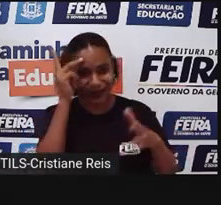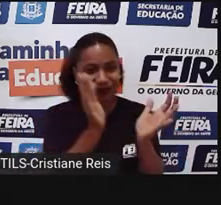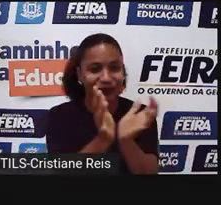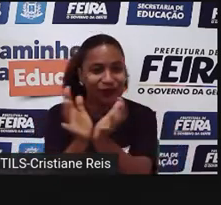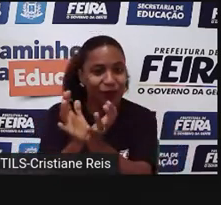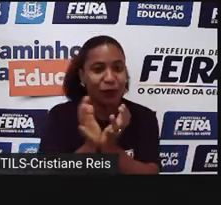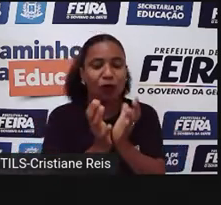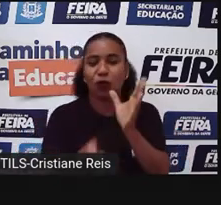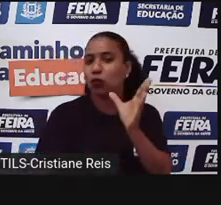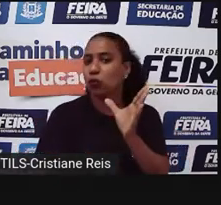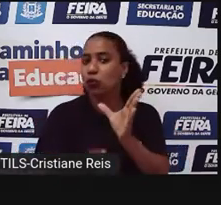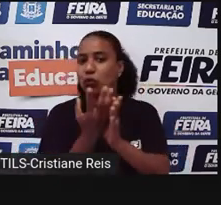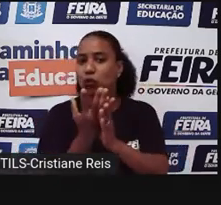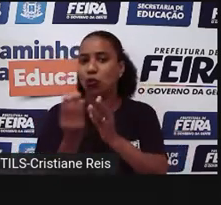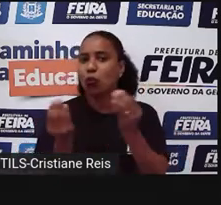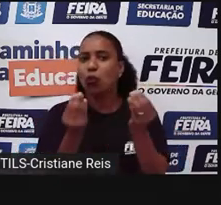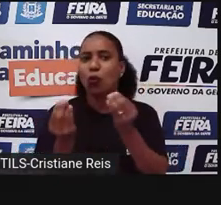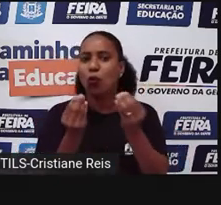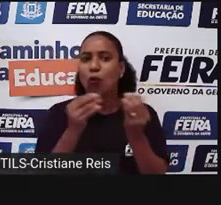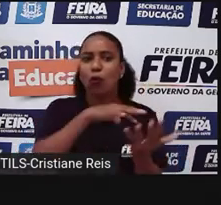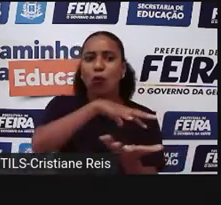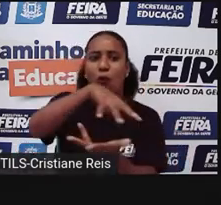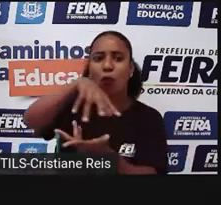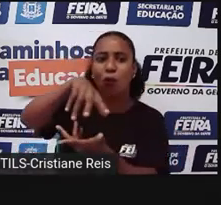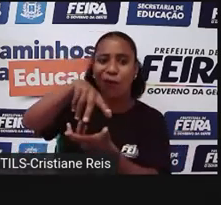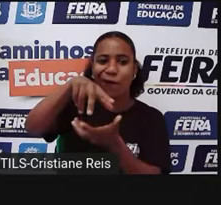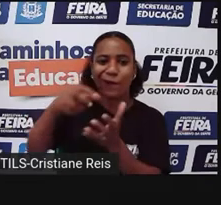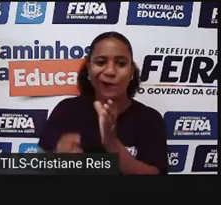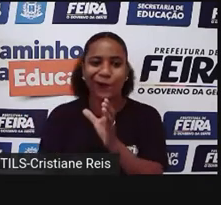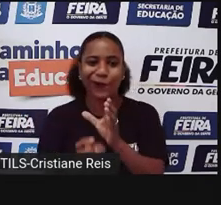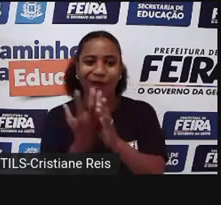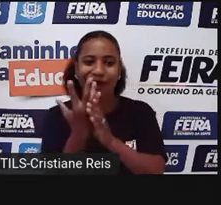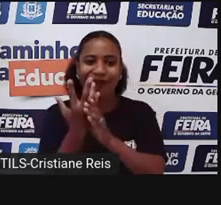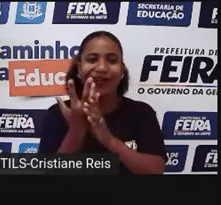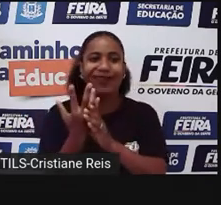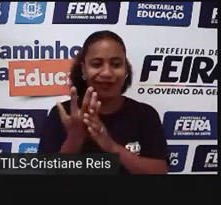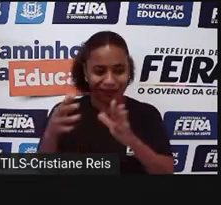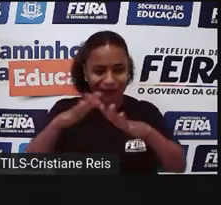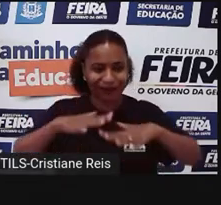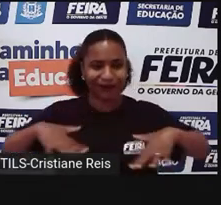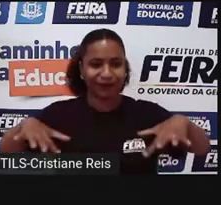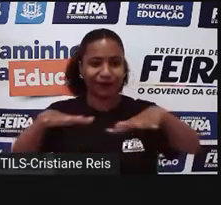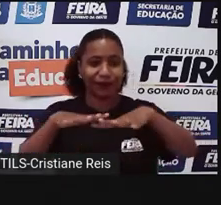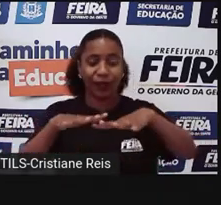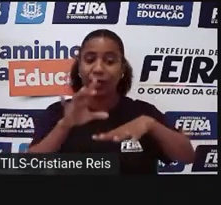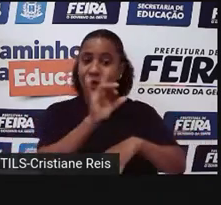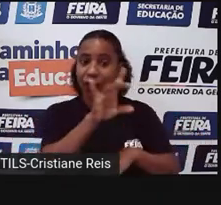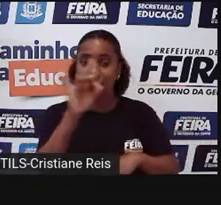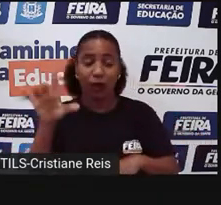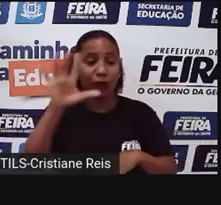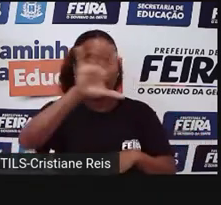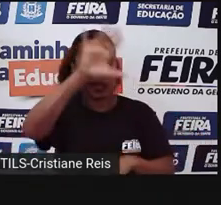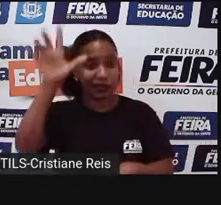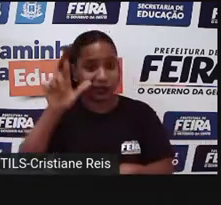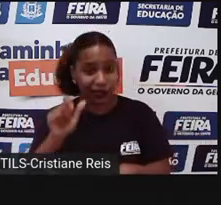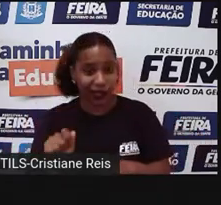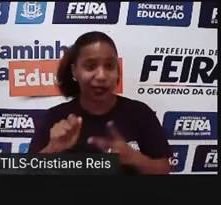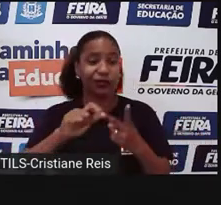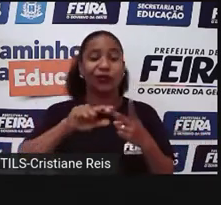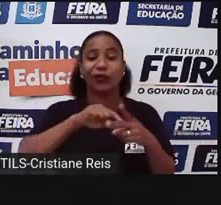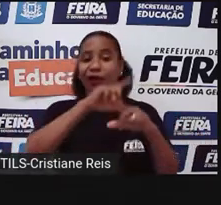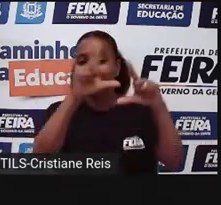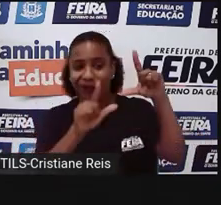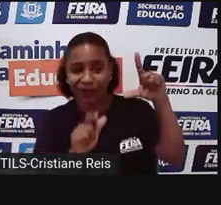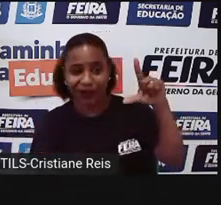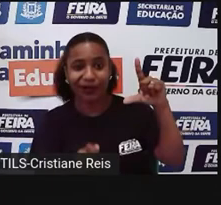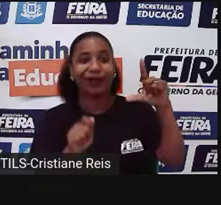temos nossas cosmogonias, os africanos têm, os europeus têm, os asiáticos têm, todos os povos, os chineses,